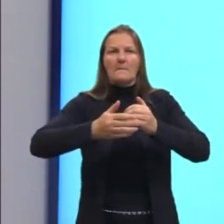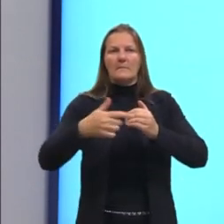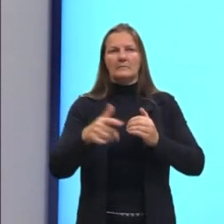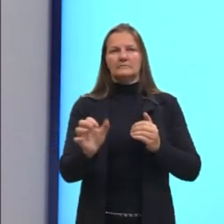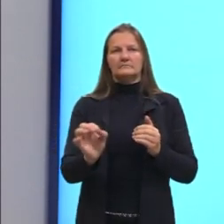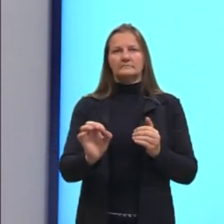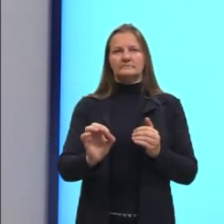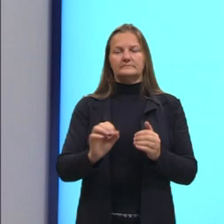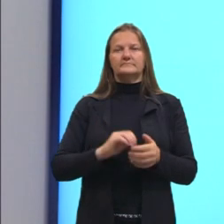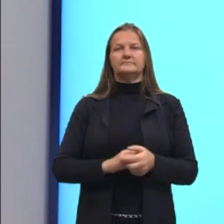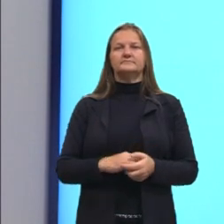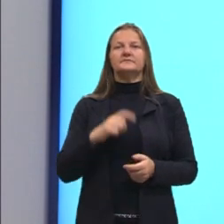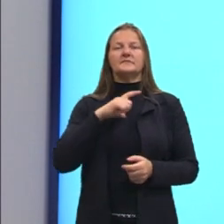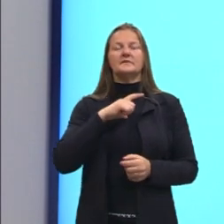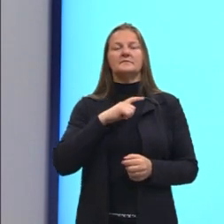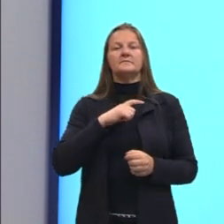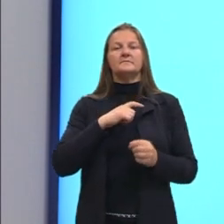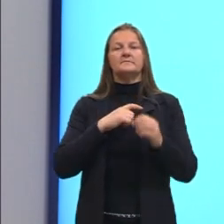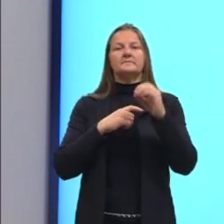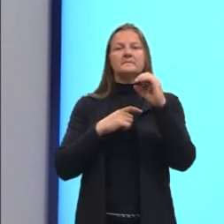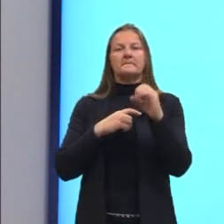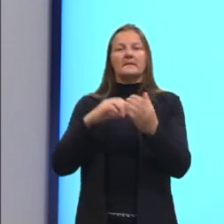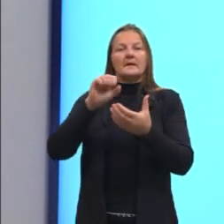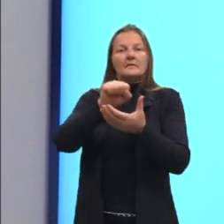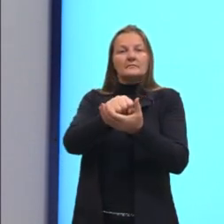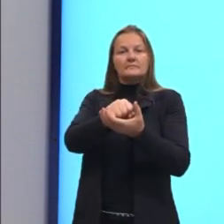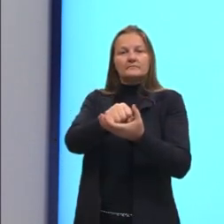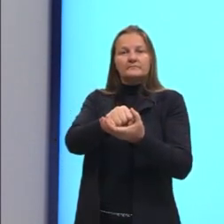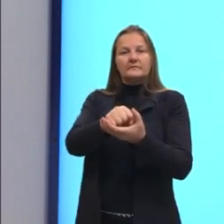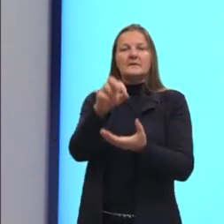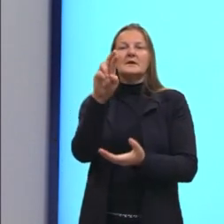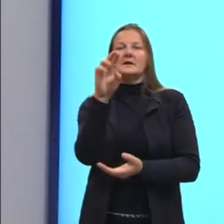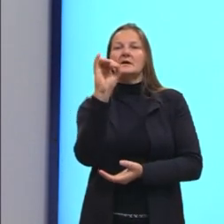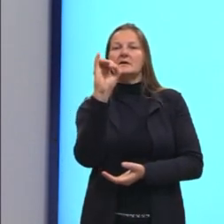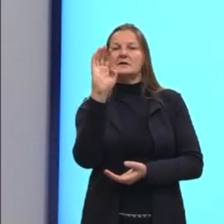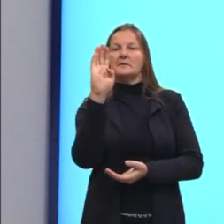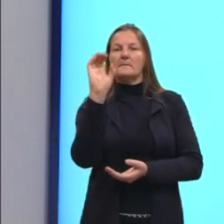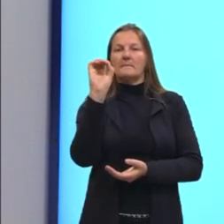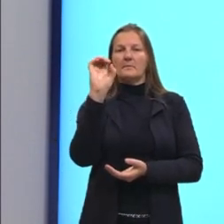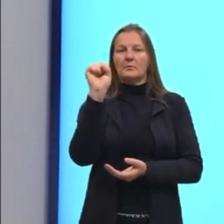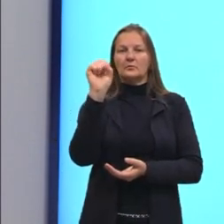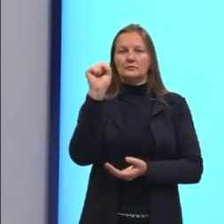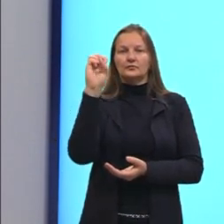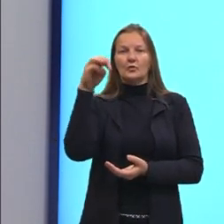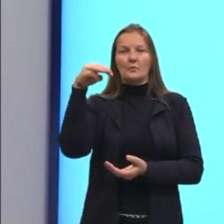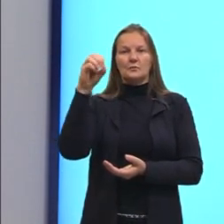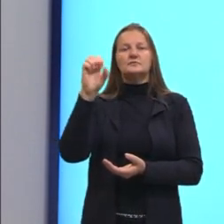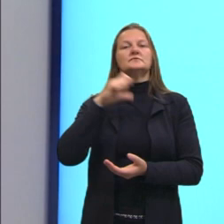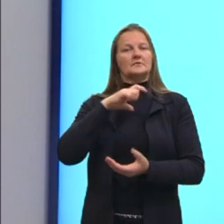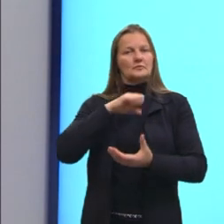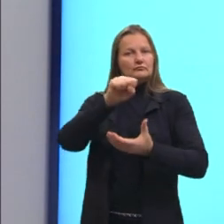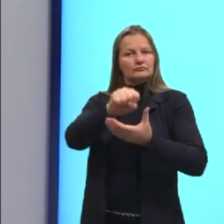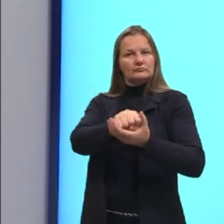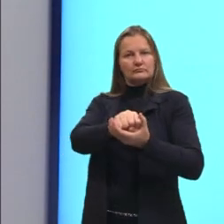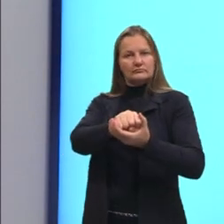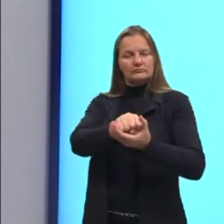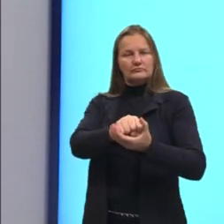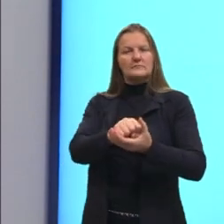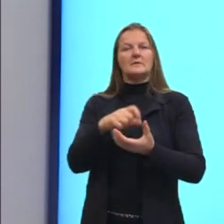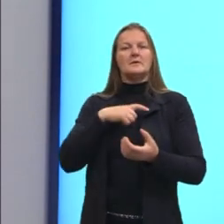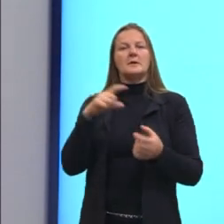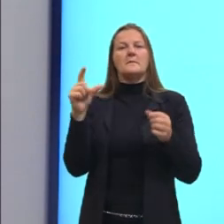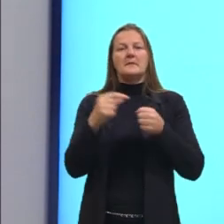tem alguns ribossomos, que também as outras células têm. Então, tem algumas peculiaridades, mas elas têm menos